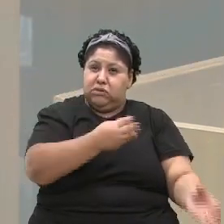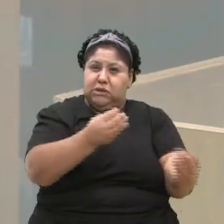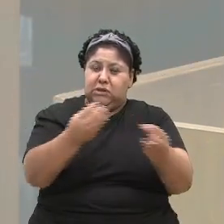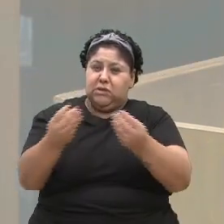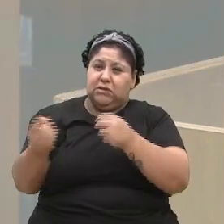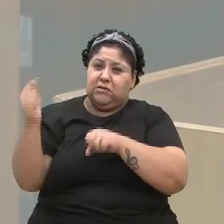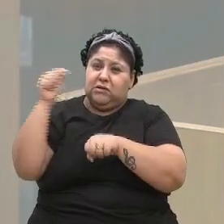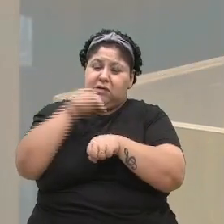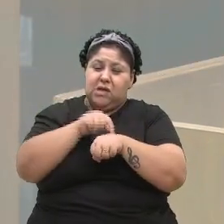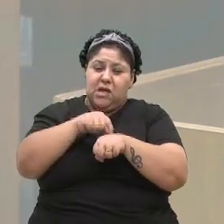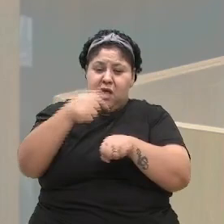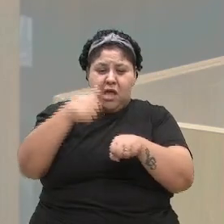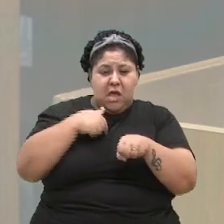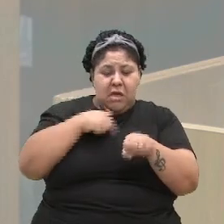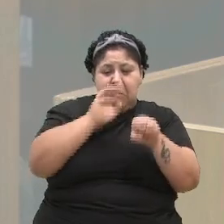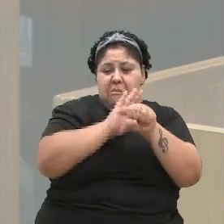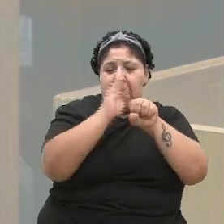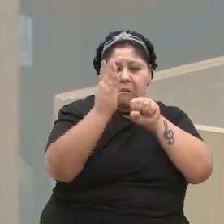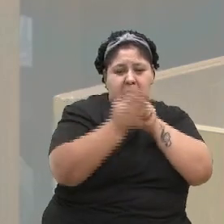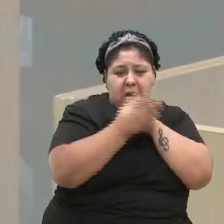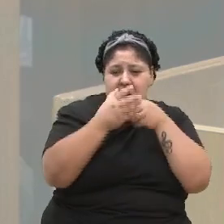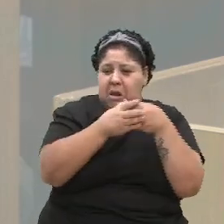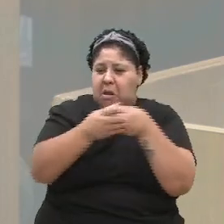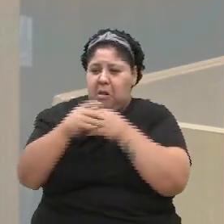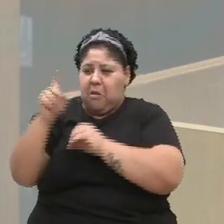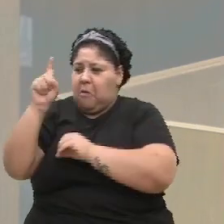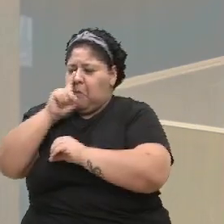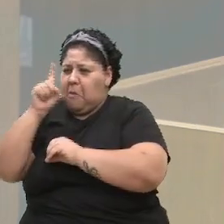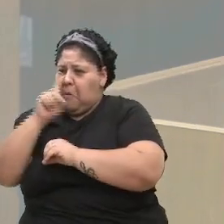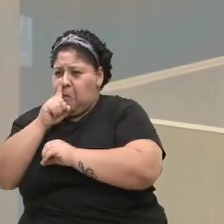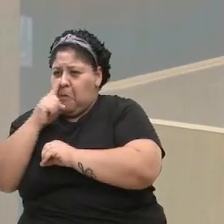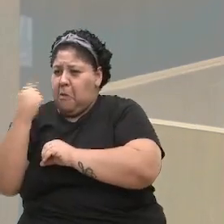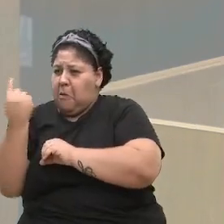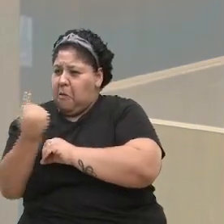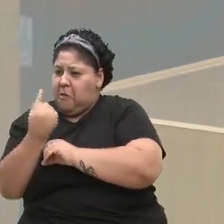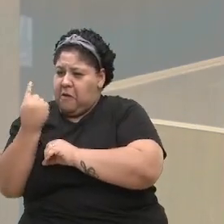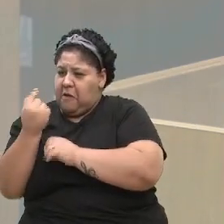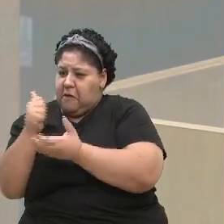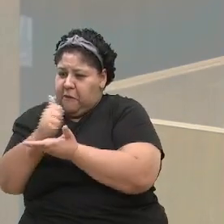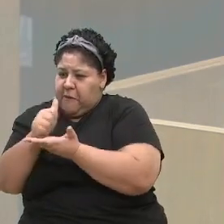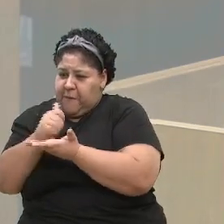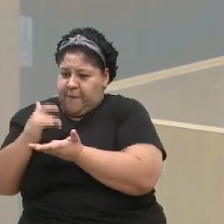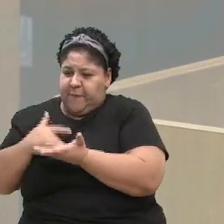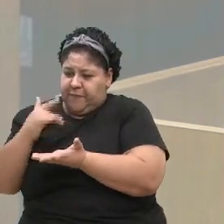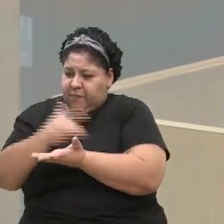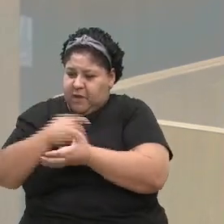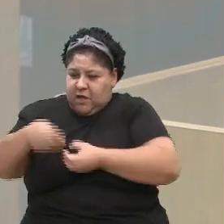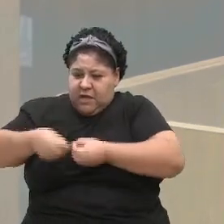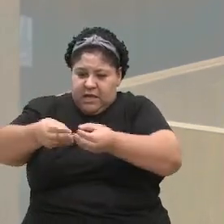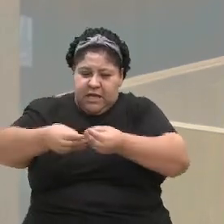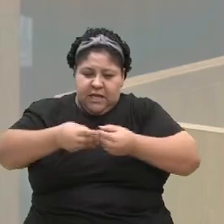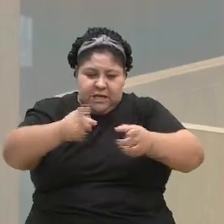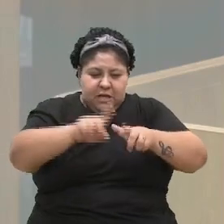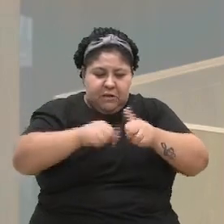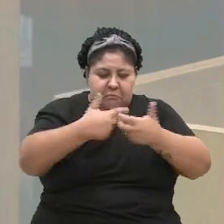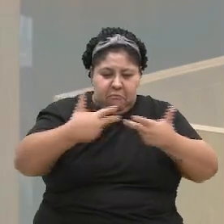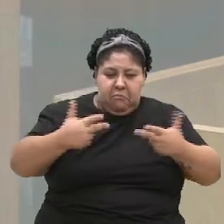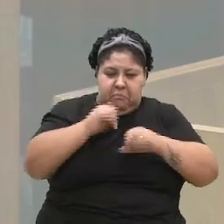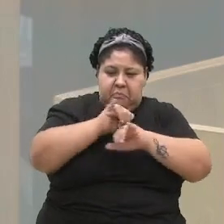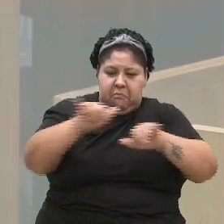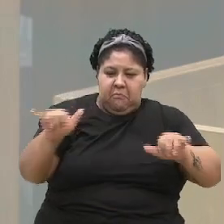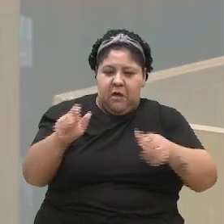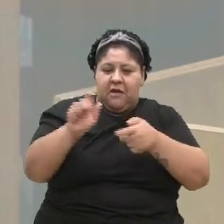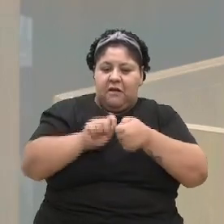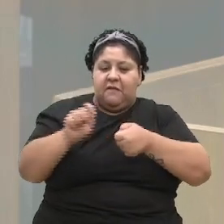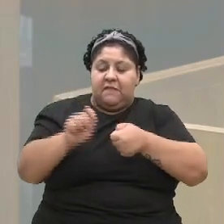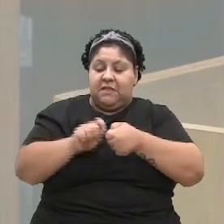nos bairros, eu estive em clubes de mães, em unidades básicas de saúde, levando material, levando informação, fazendo